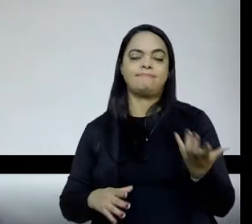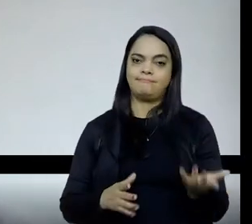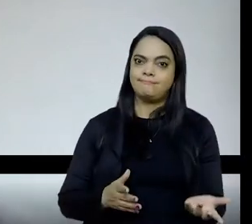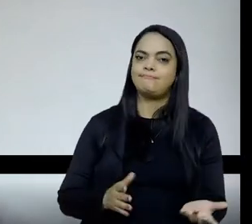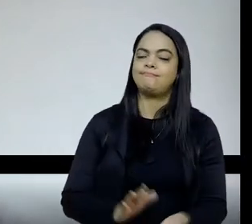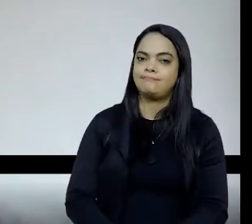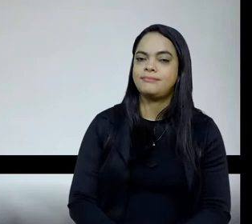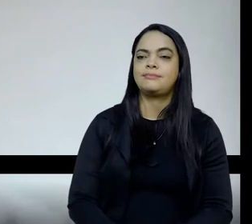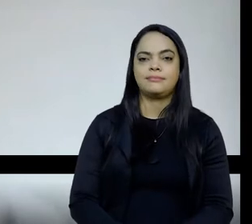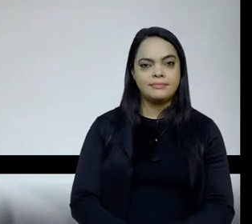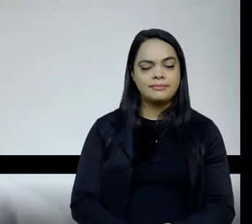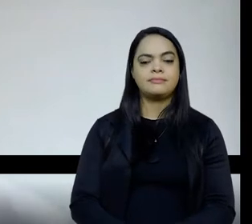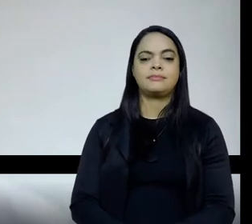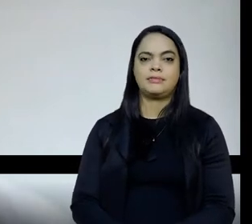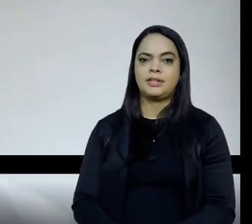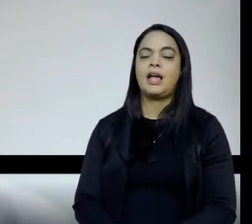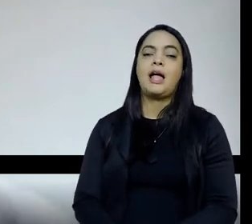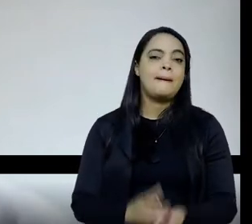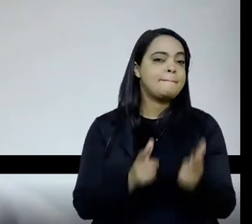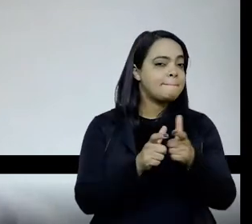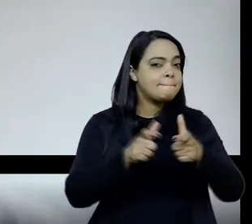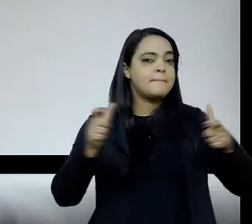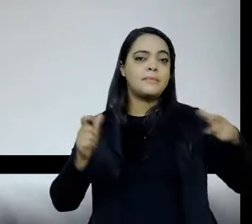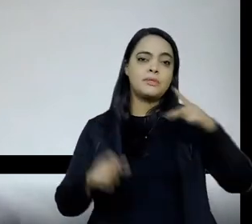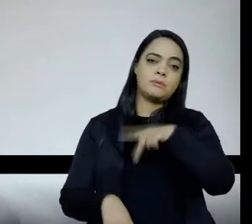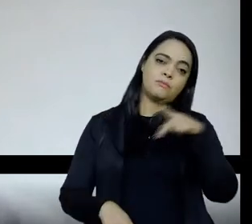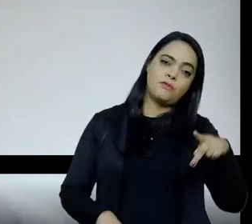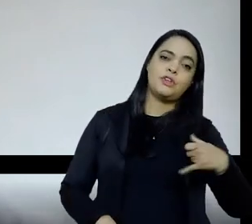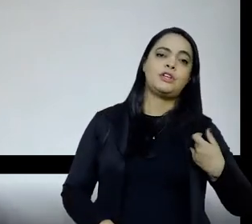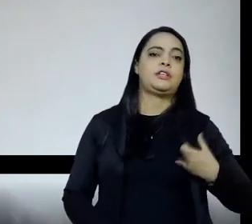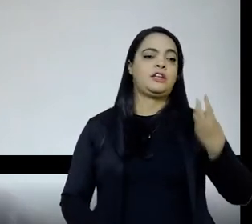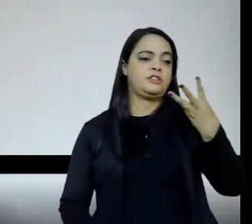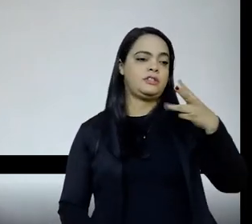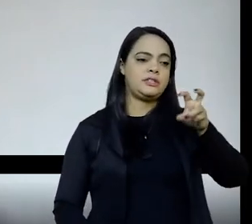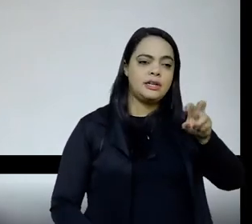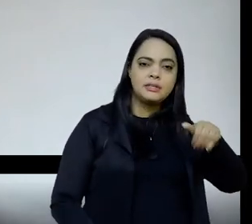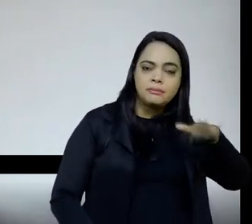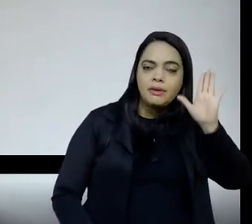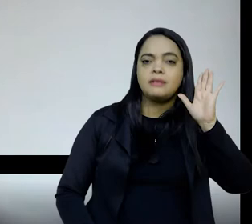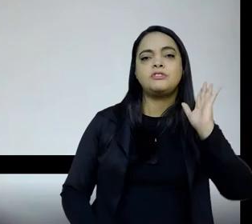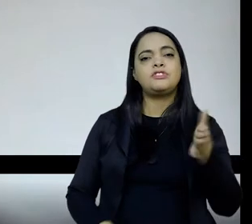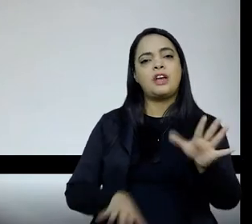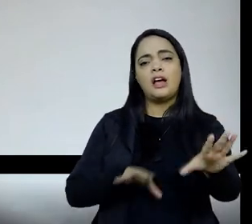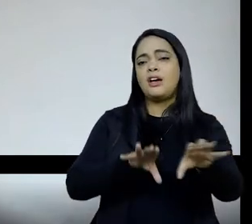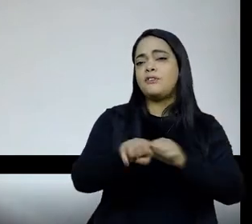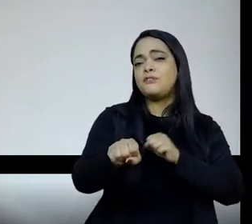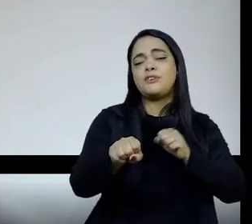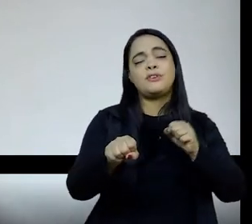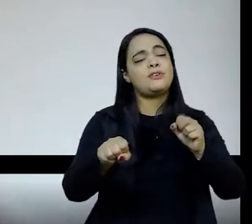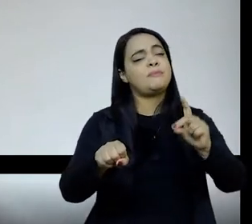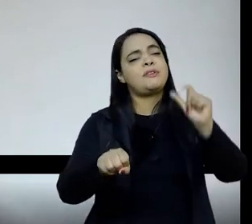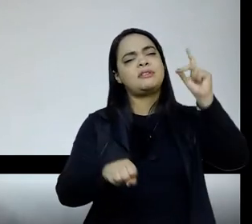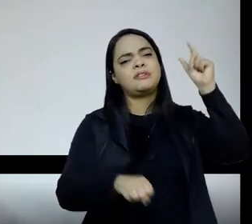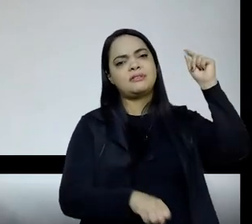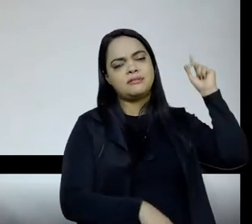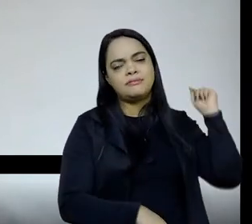grande de pessoas com as quais nós estamos lidando, que já tem uma formação inicial já há muitos